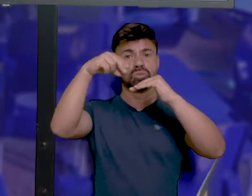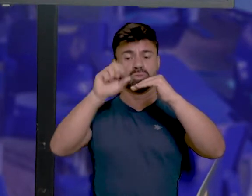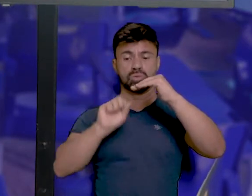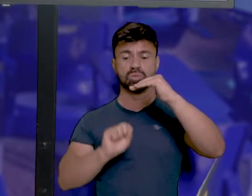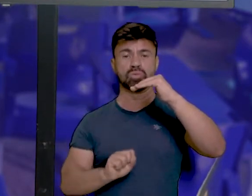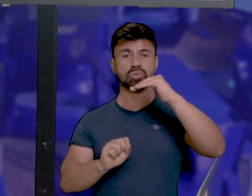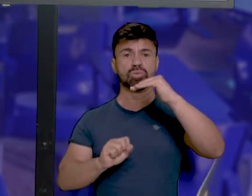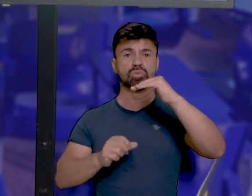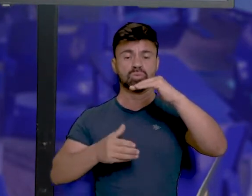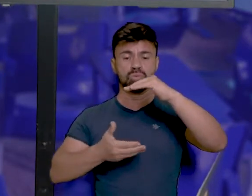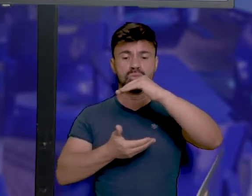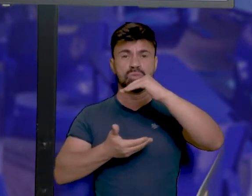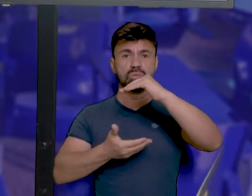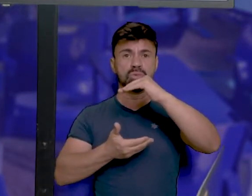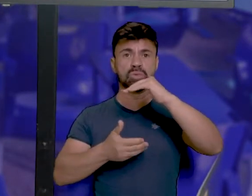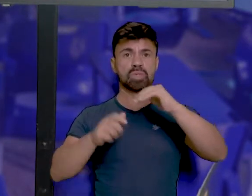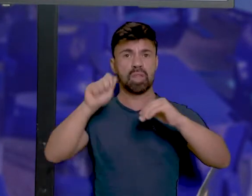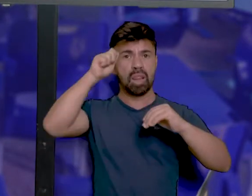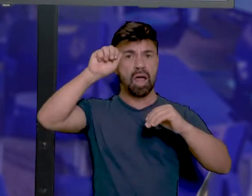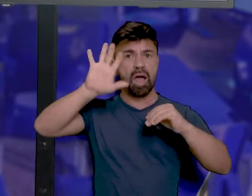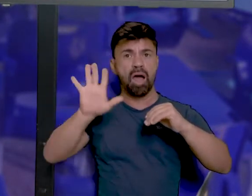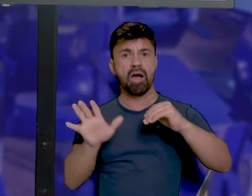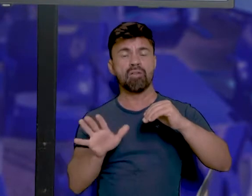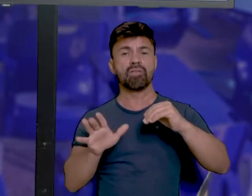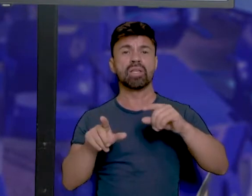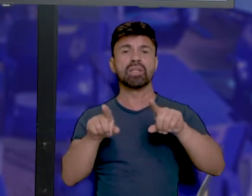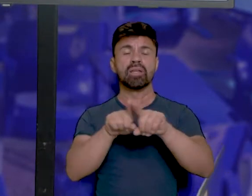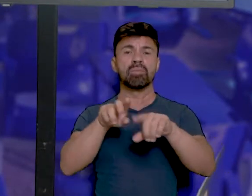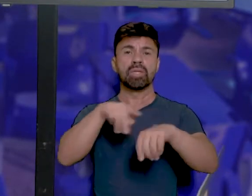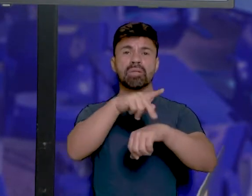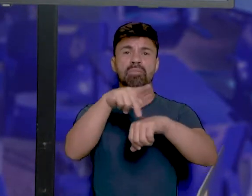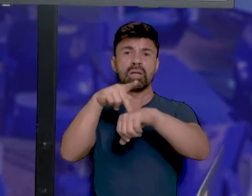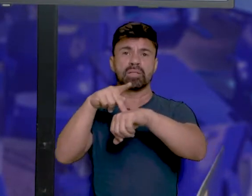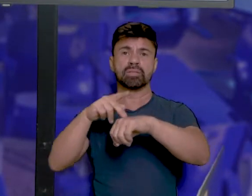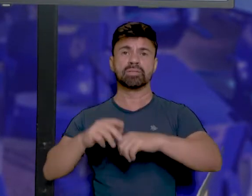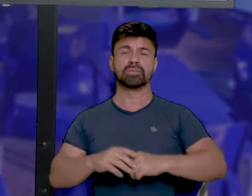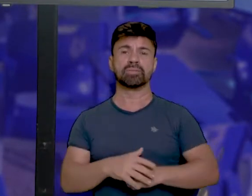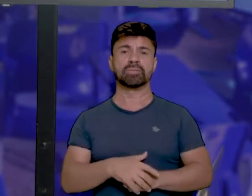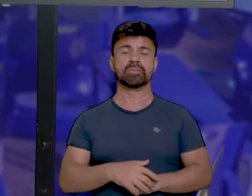países do continente africano e países latinos.